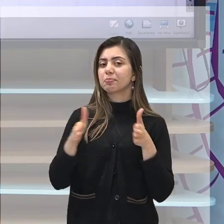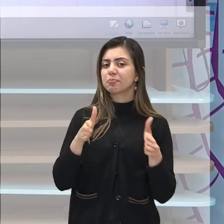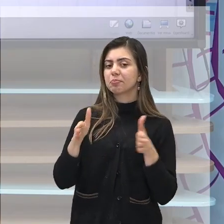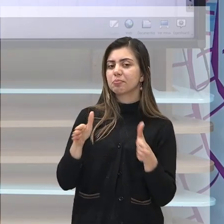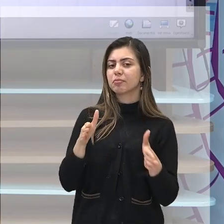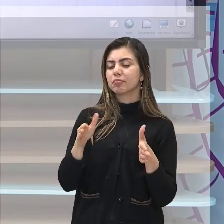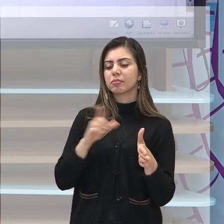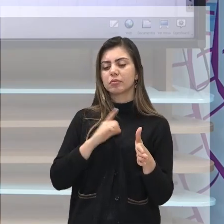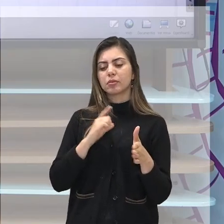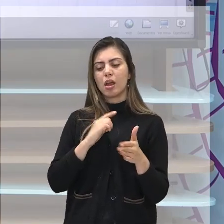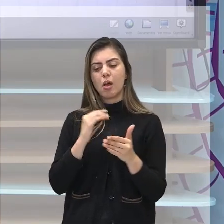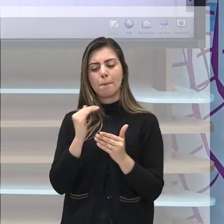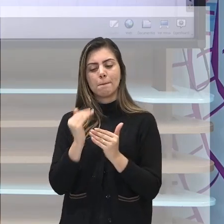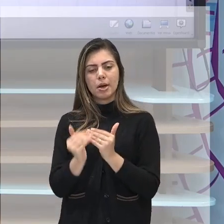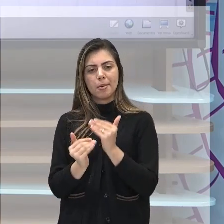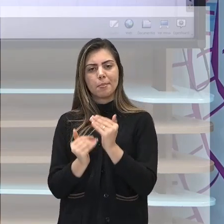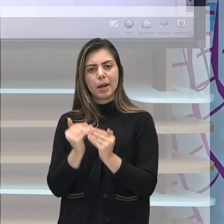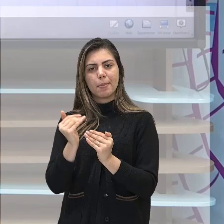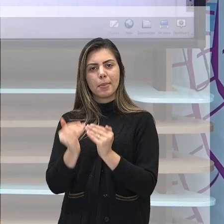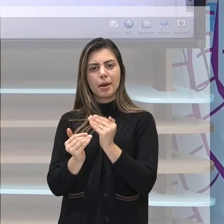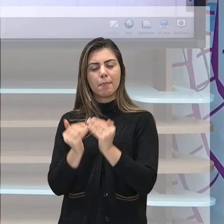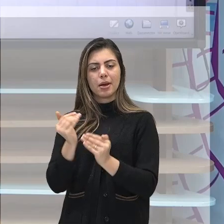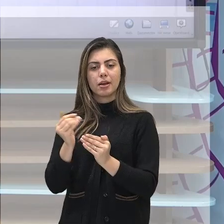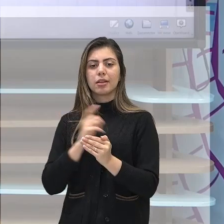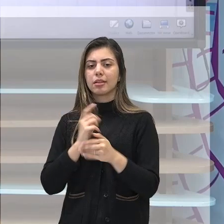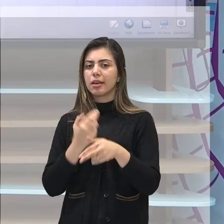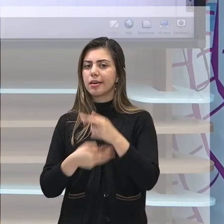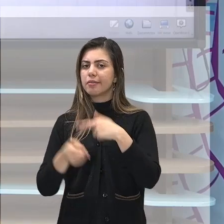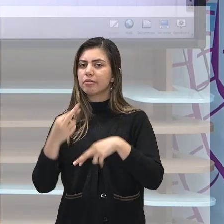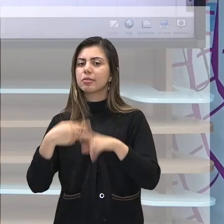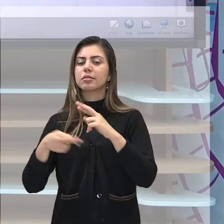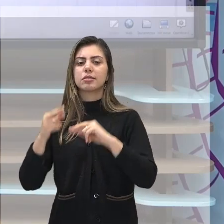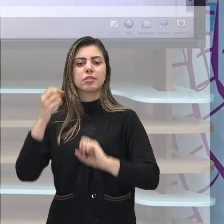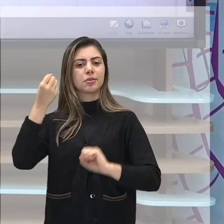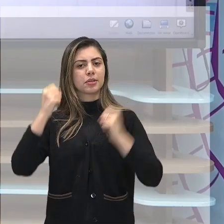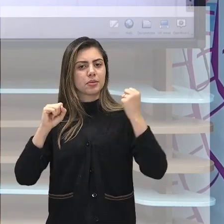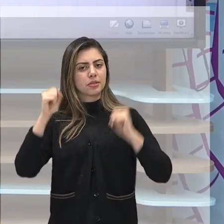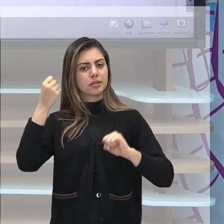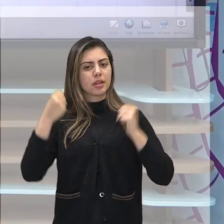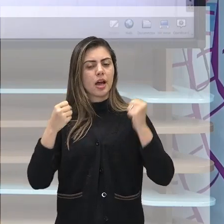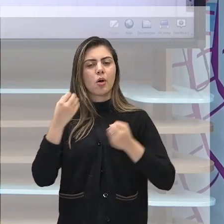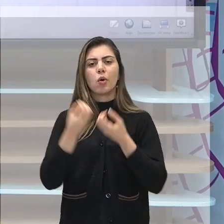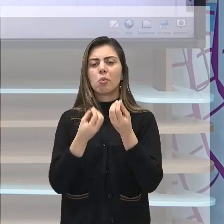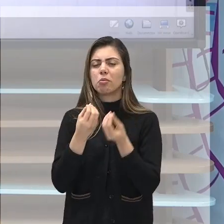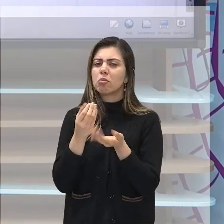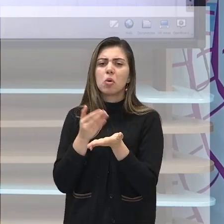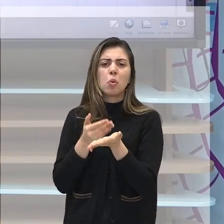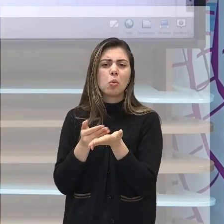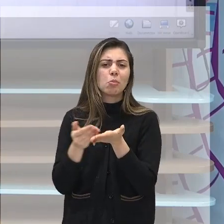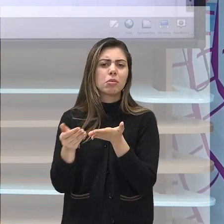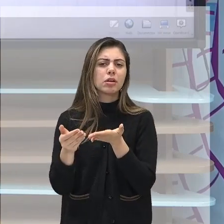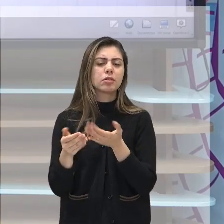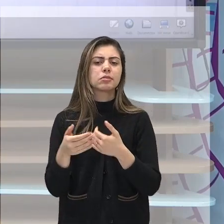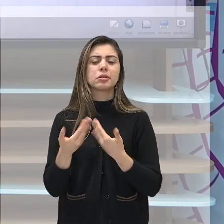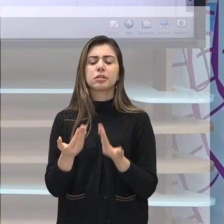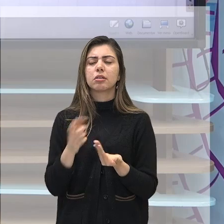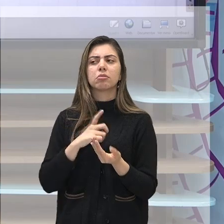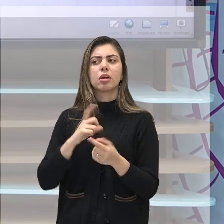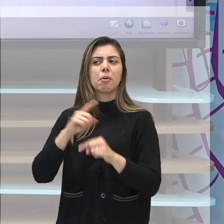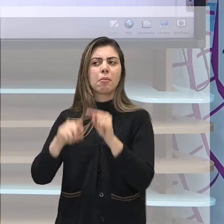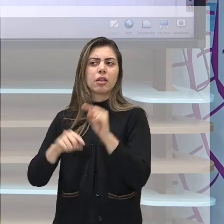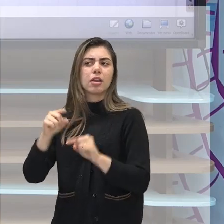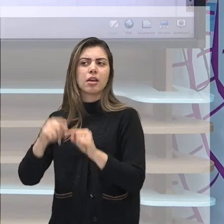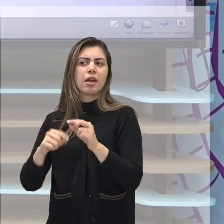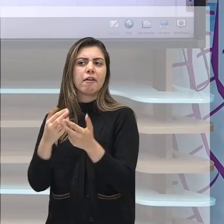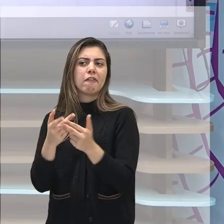caminhar, o processo revolucionário industrial, ele está caminhando, então você tem produtos,